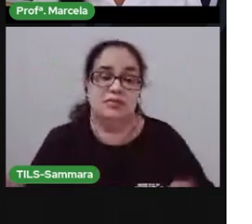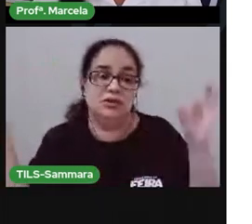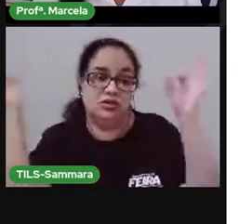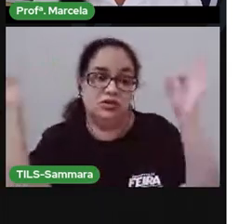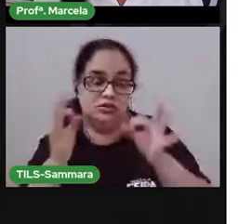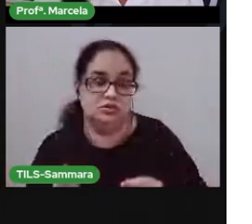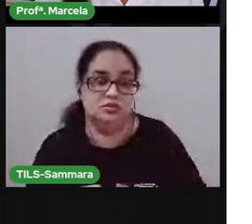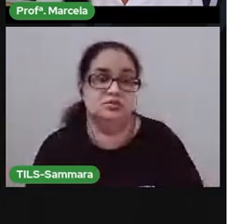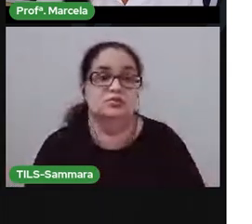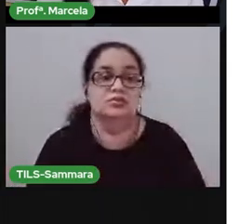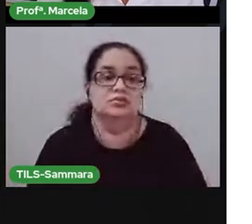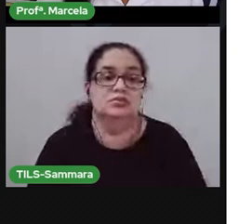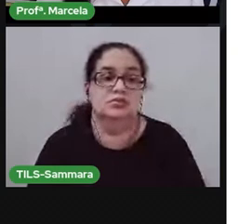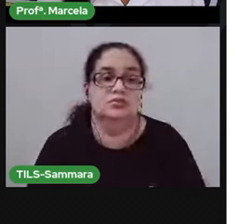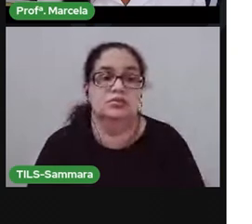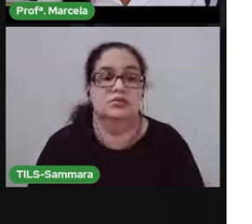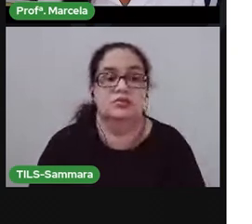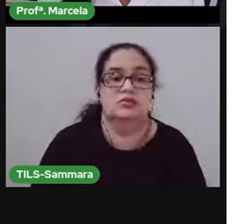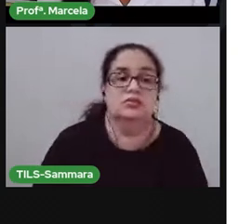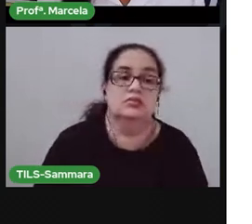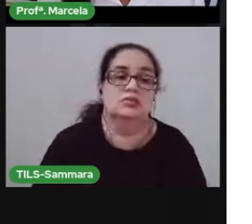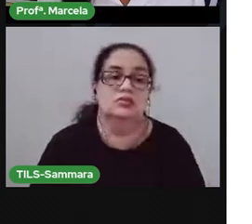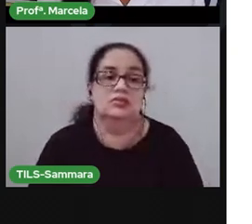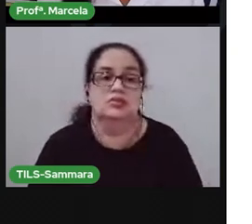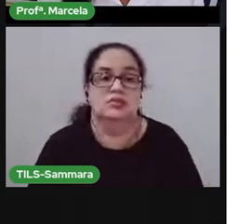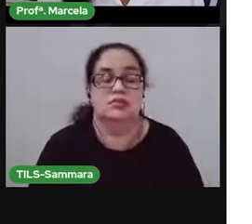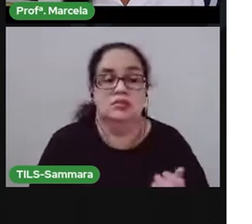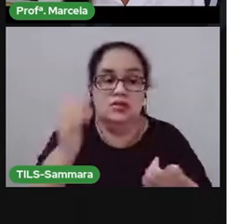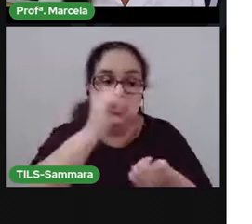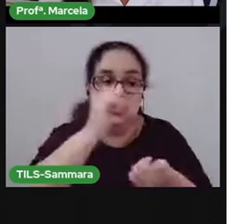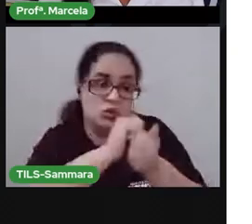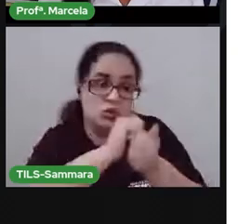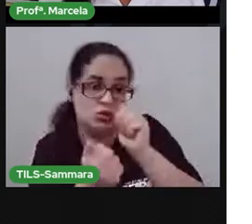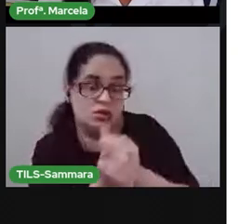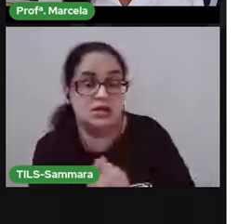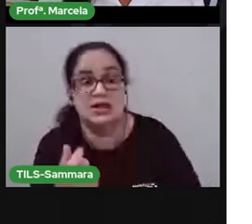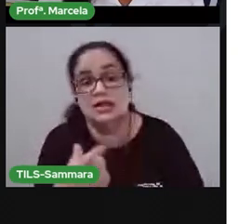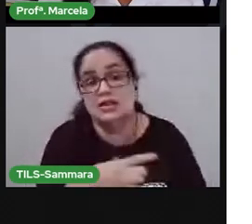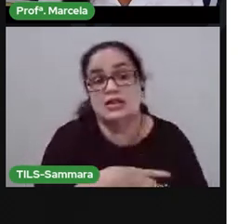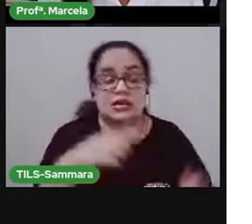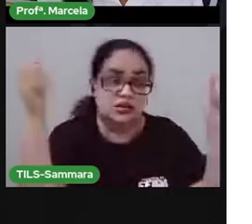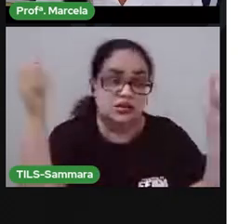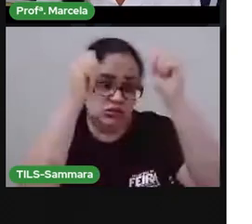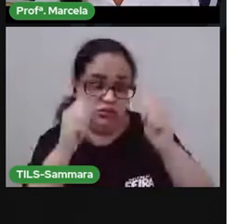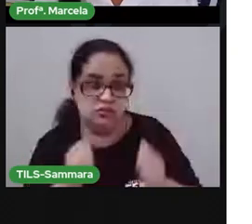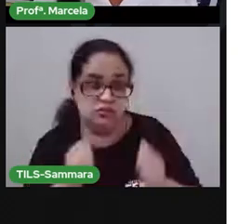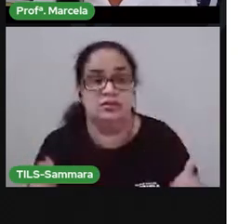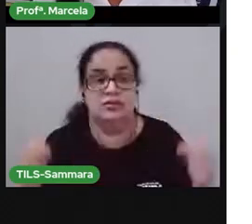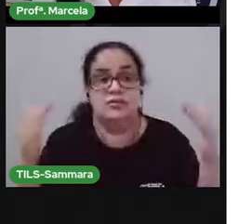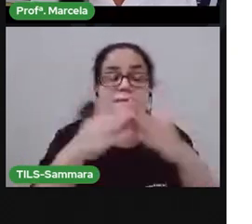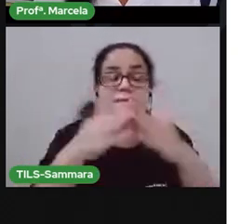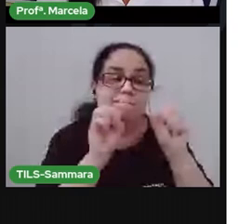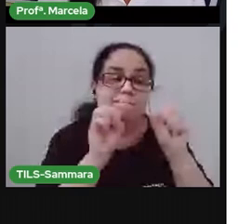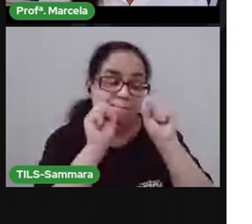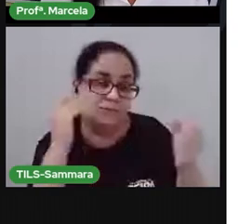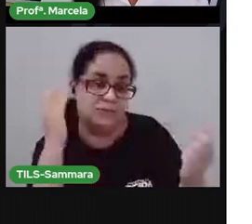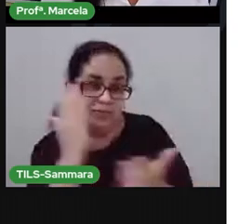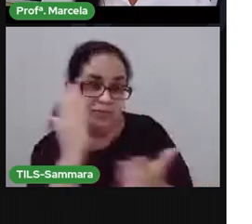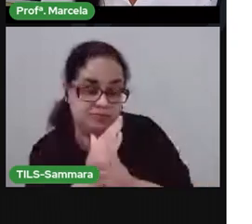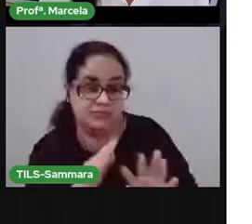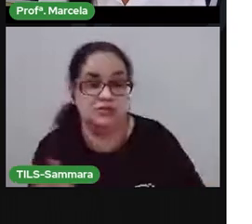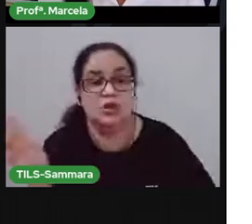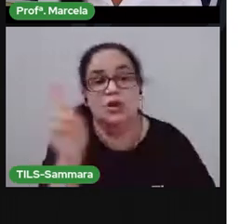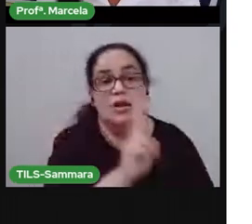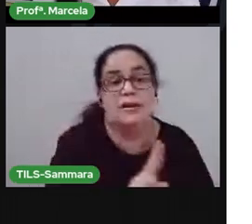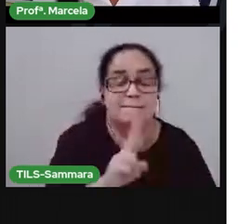Capricha aí. Que vai ser uma obra que vai decorar a sua casa. Você, quando terminar, pode tirar